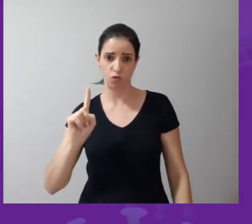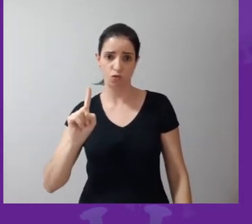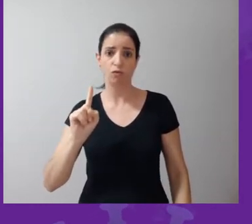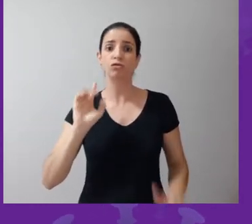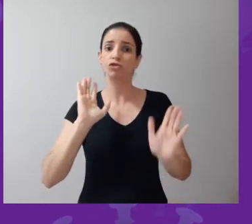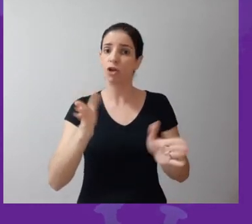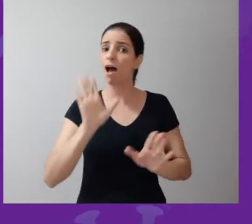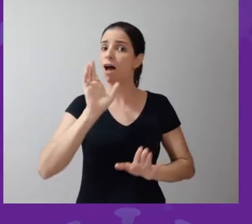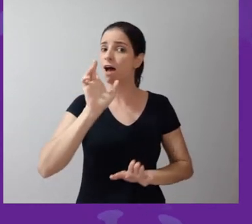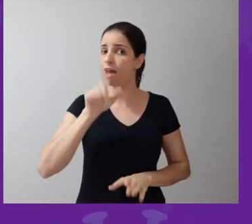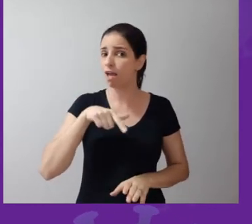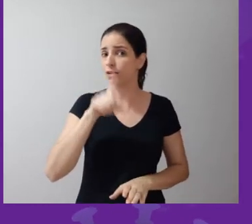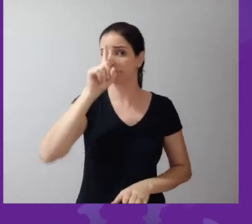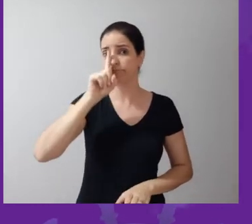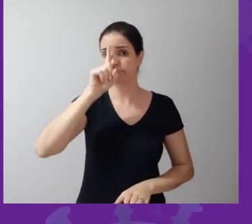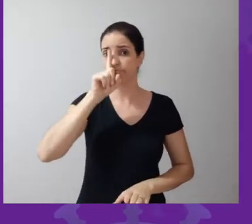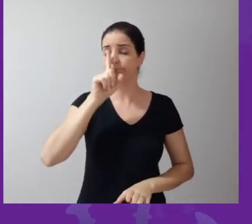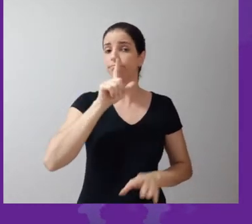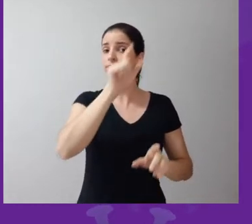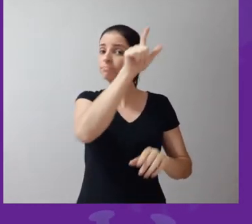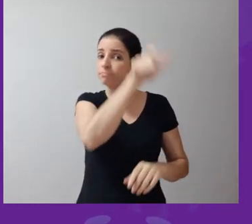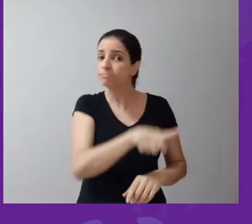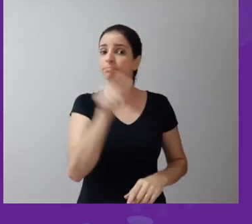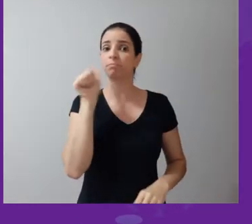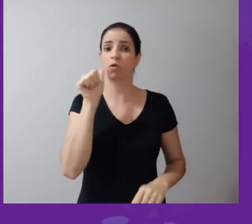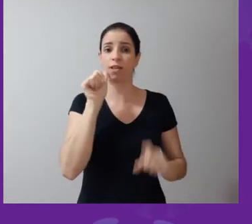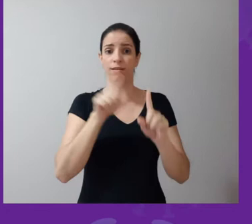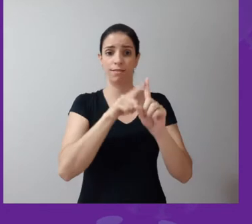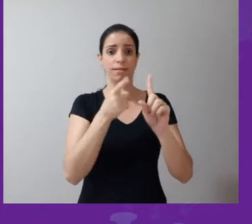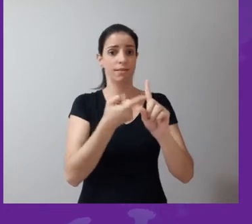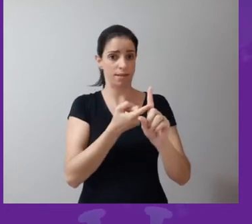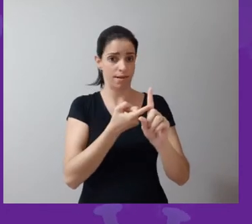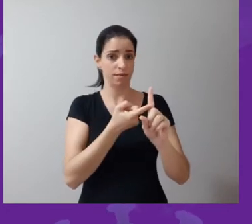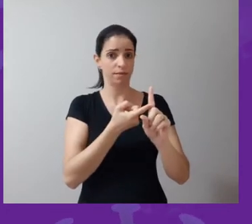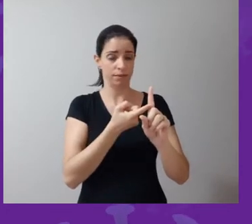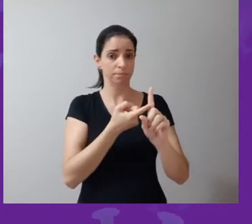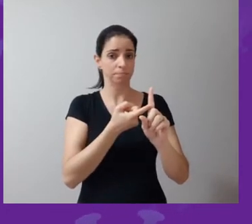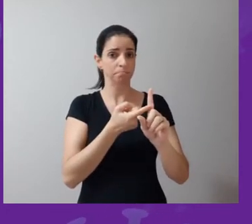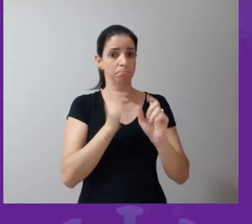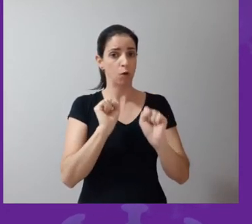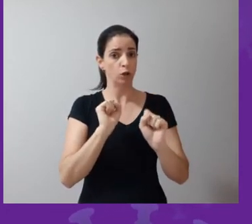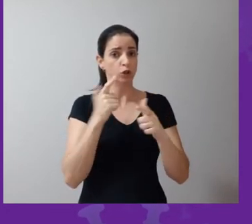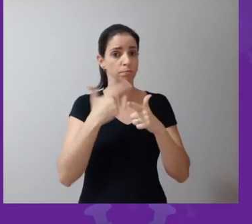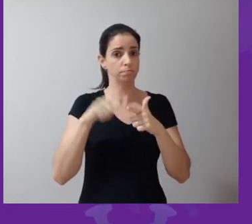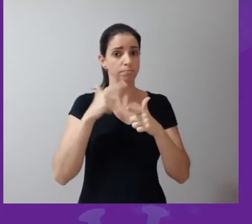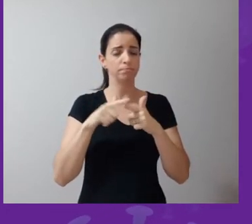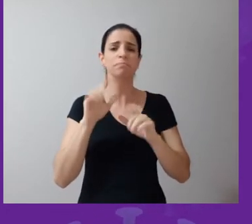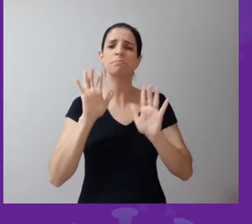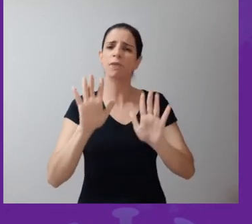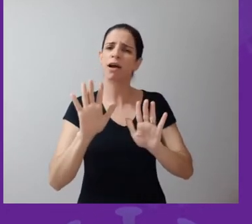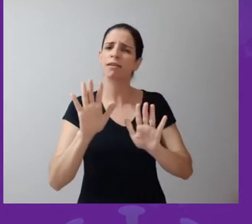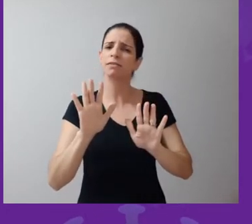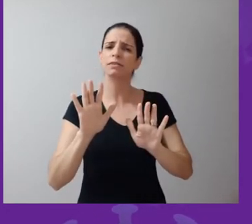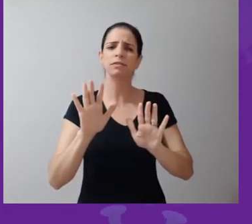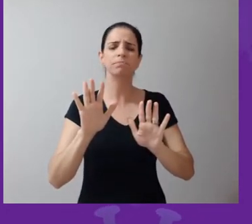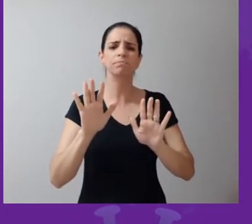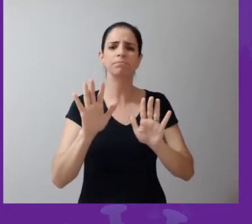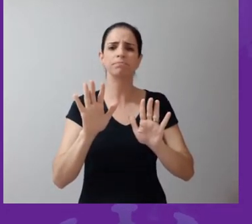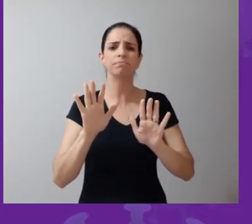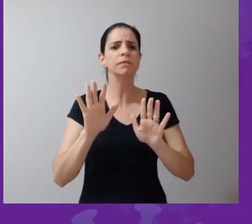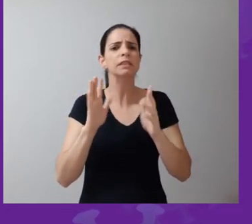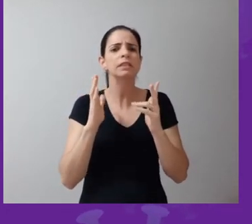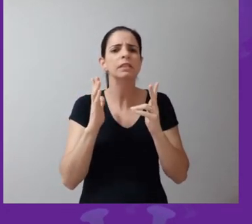A grávida já é fator de risco para complicação relacionada ao H1N1. Mas isso não tem se mostrado ser do mesmo